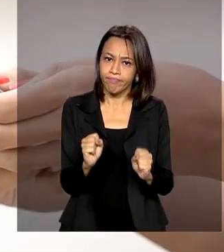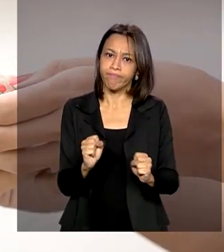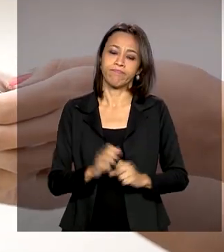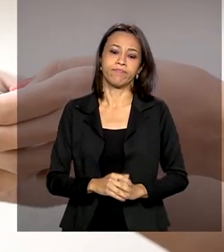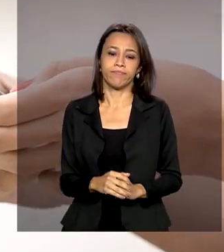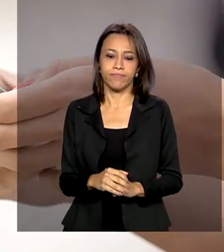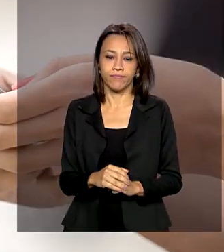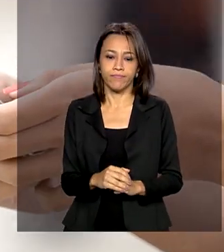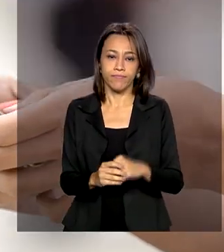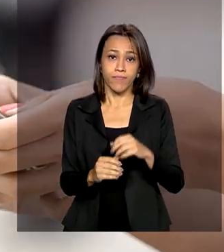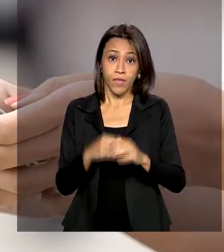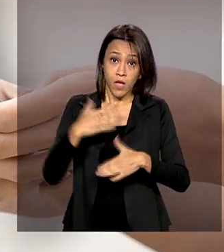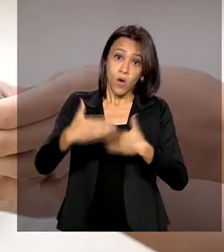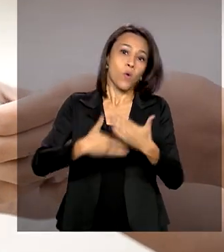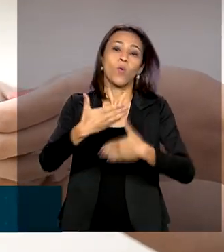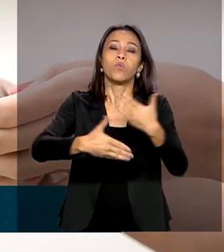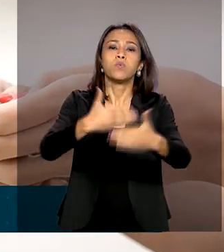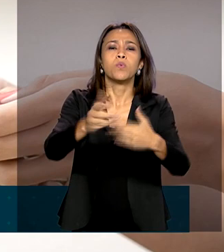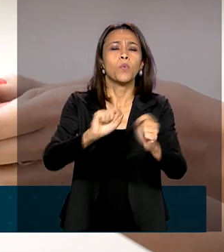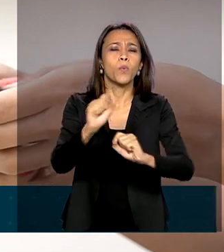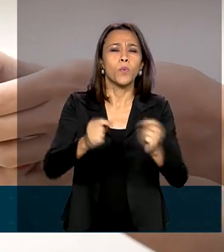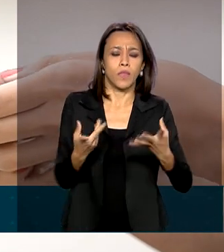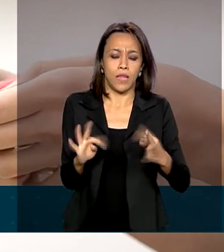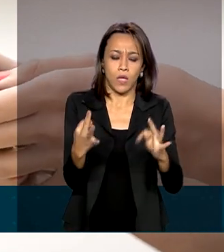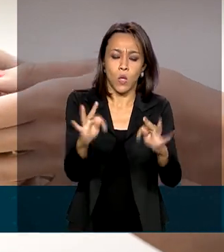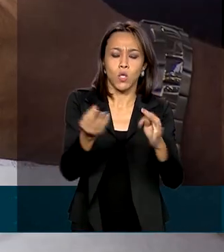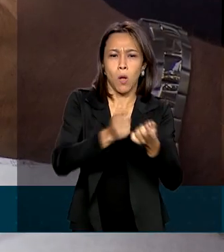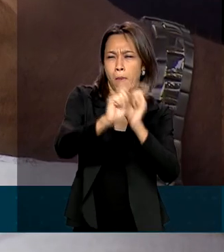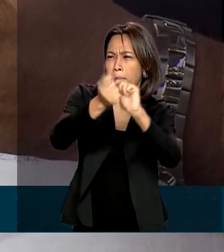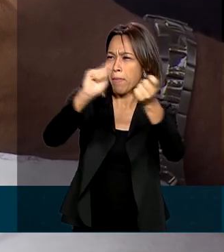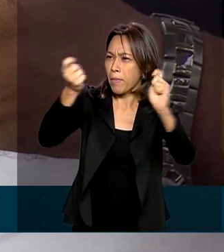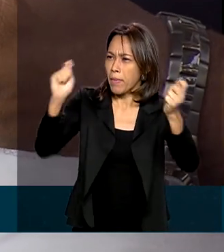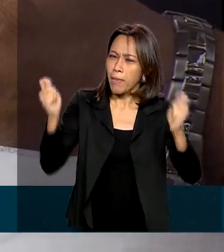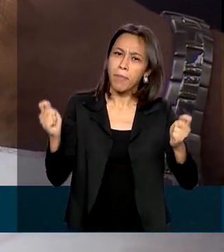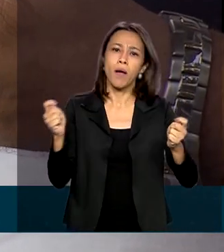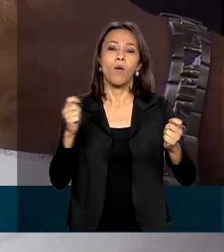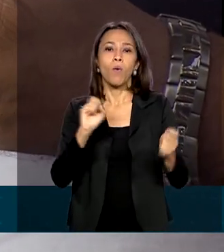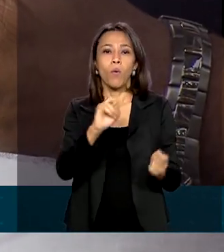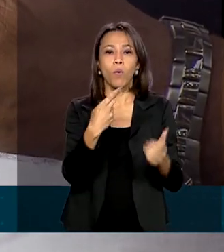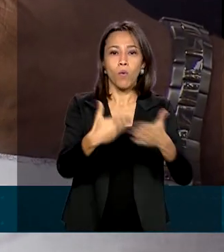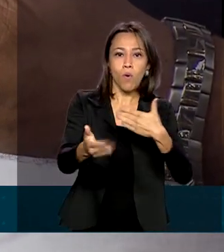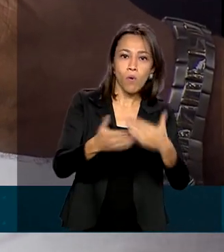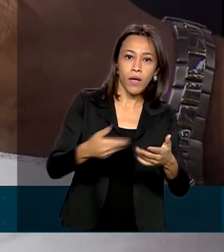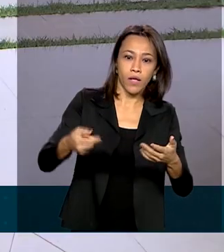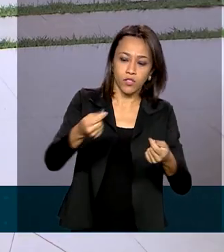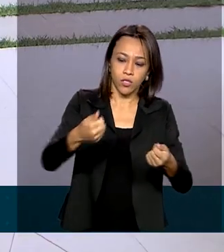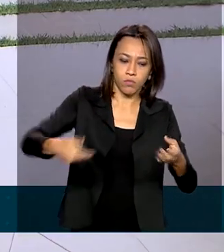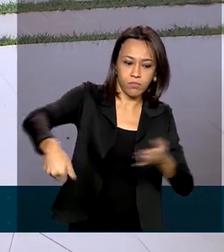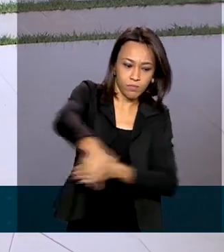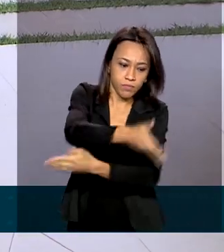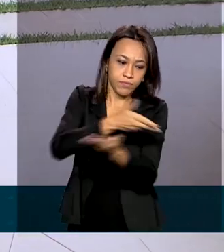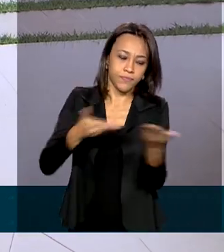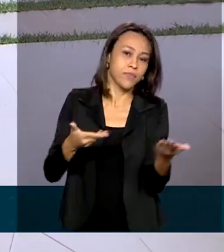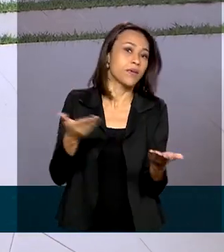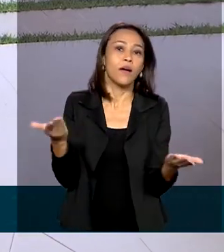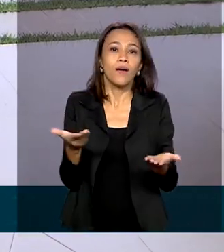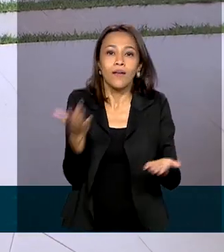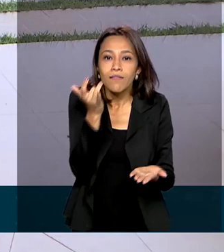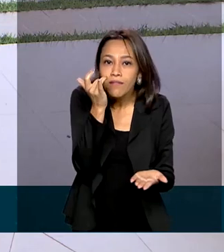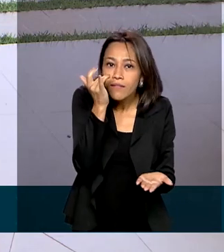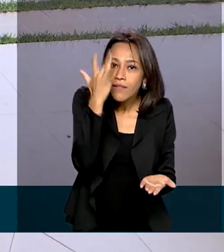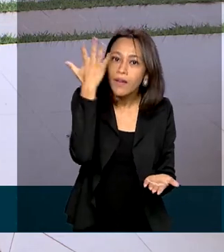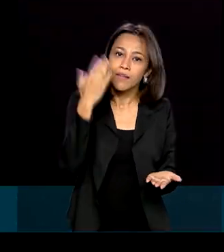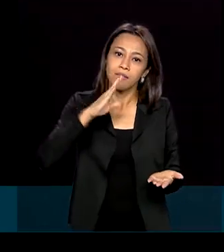Com a evolução tecnológica, fazer pagamentos ou qualquer transação bancária ficou mais fácil